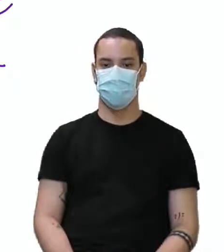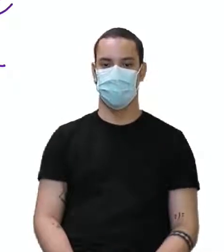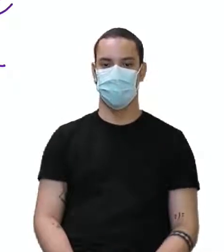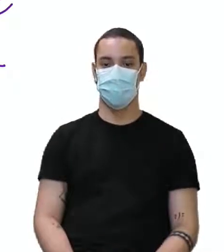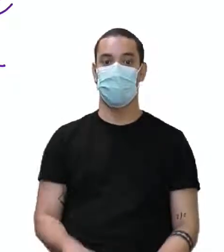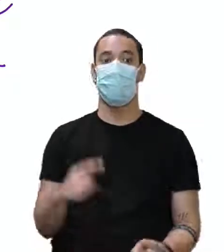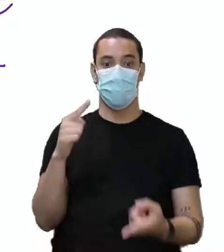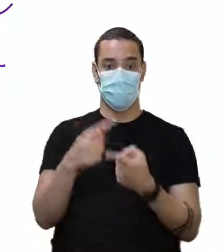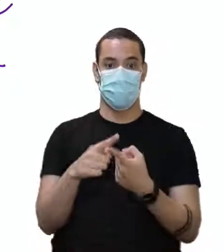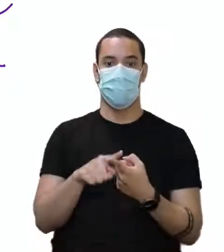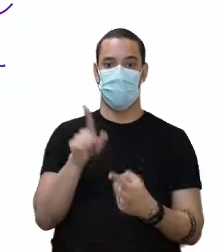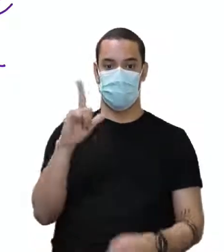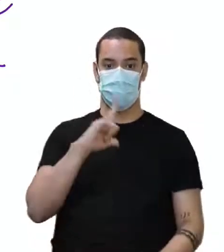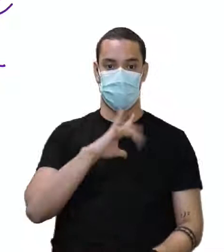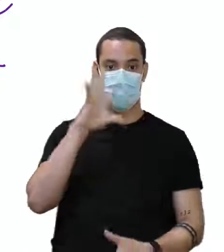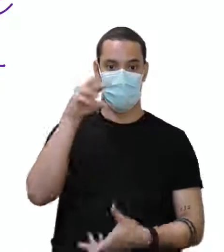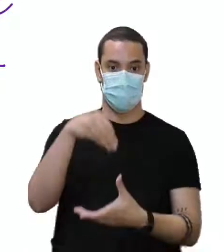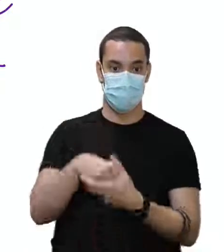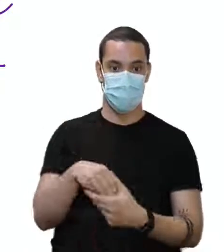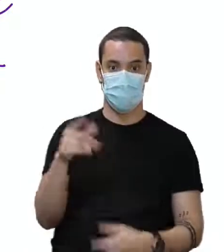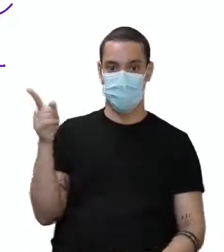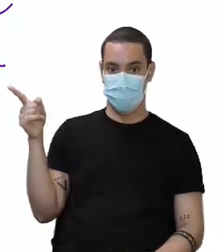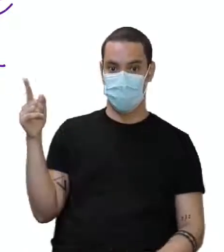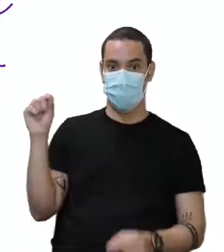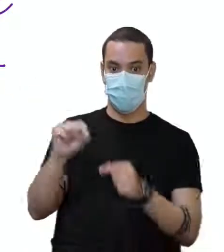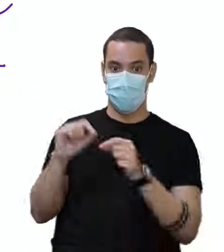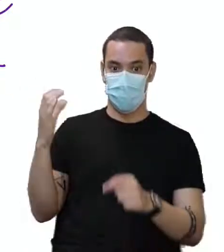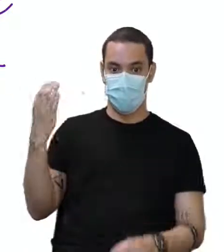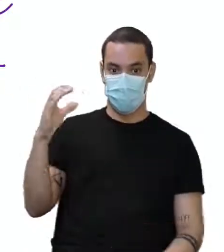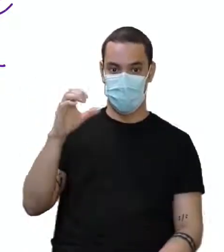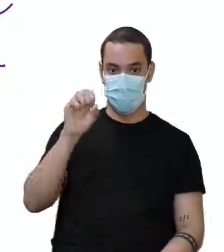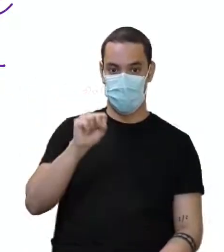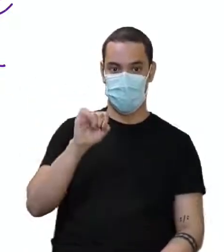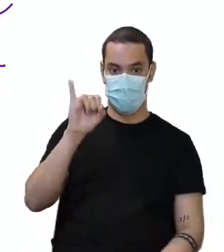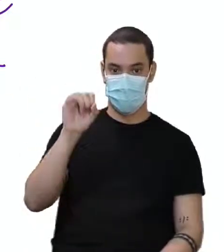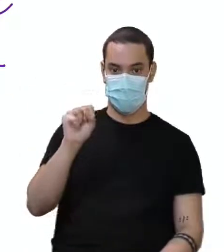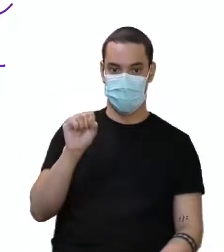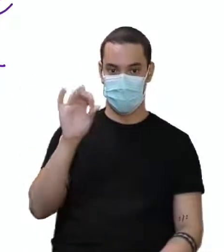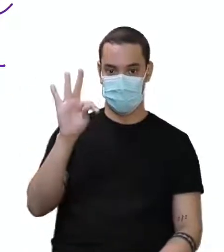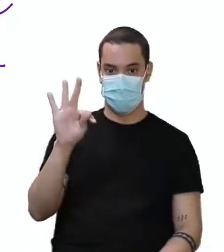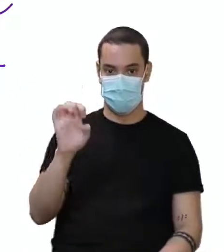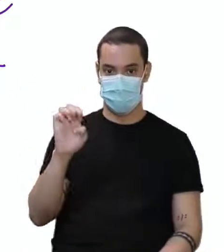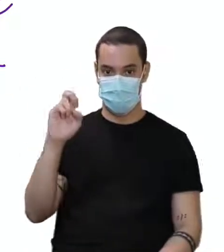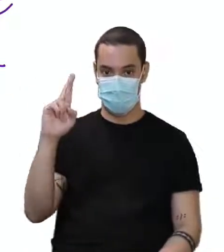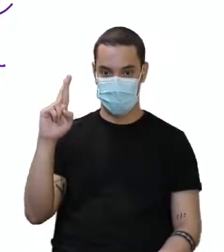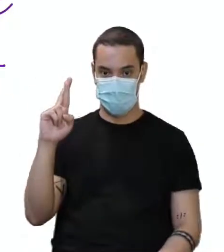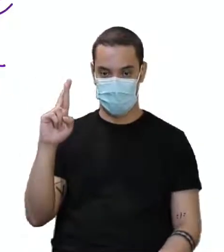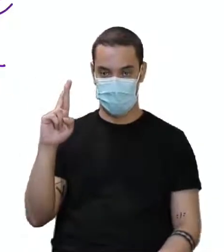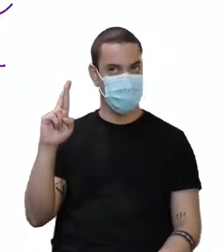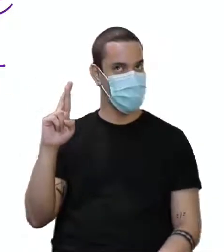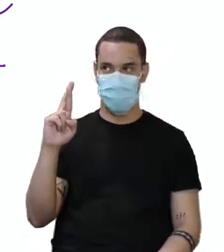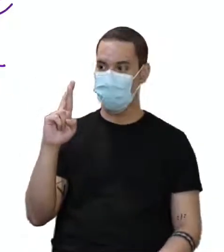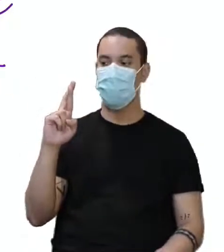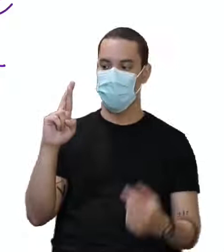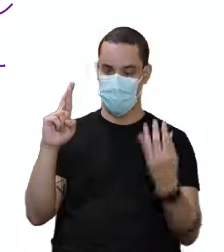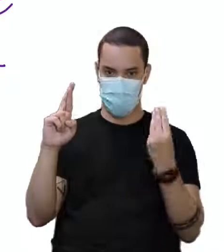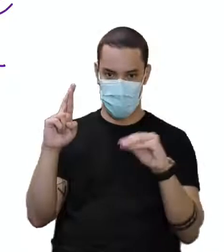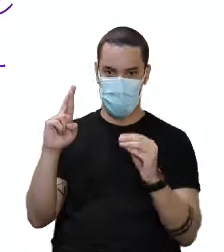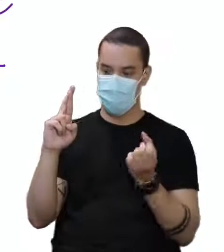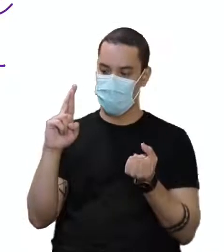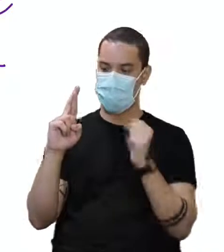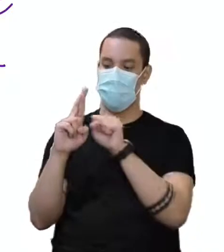Tanto é que aqui no sister, eu fui colocar sister e falei, opa, não é, porque as do were aqui. Então,